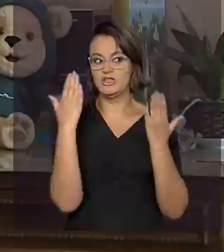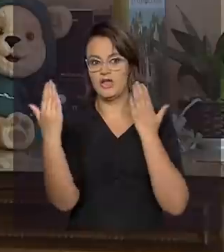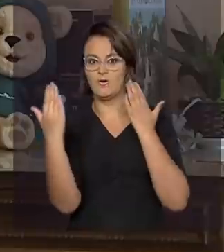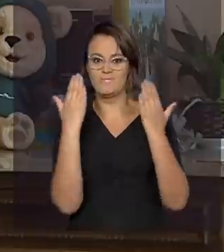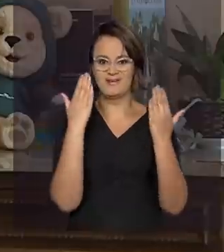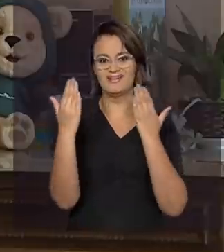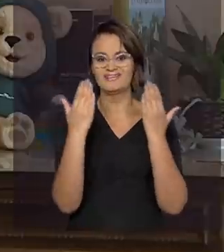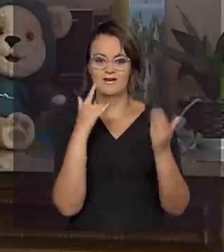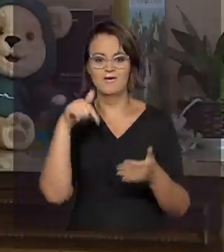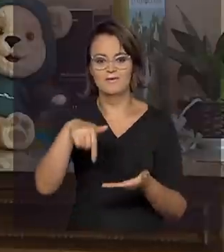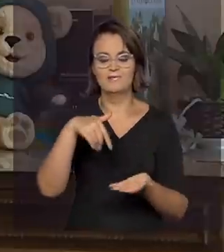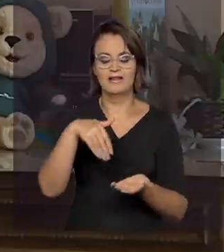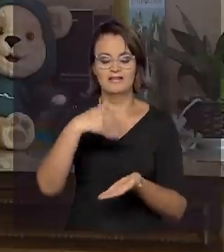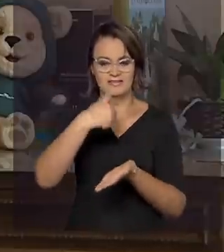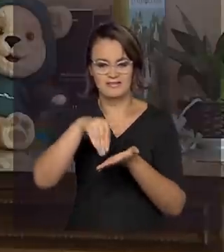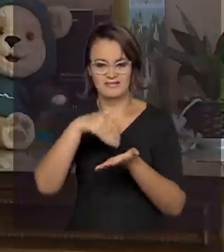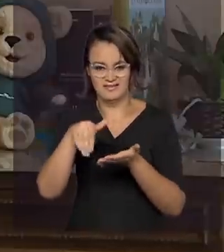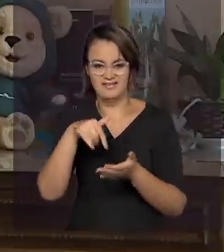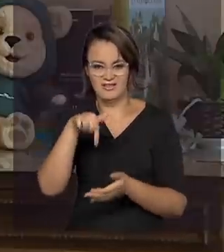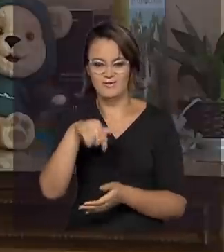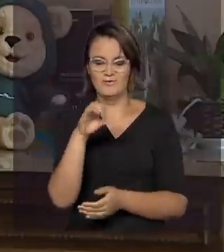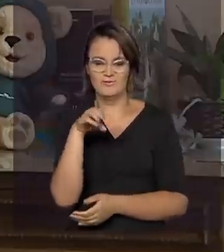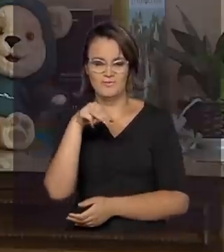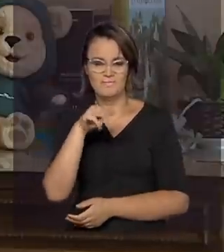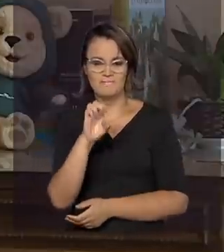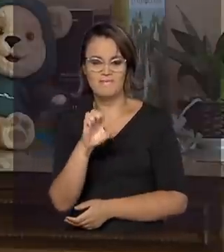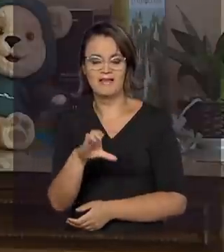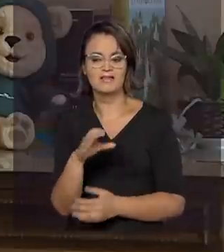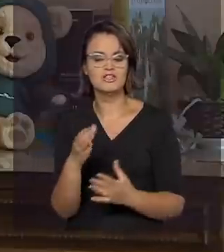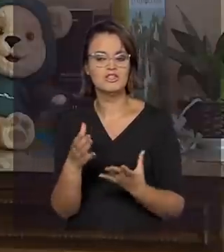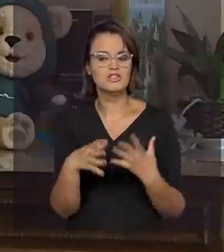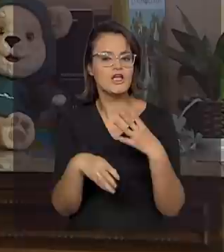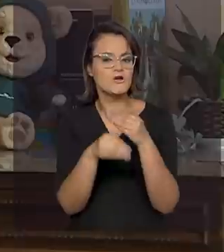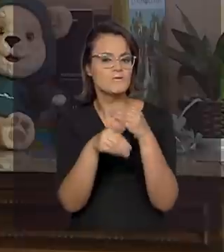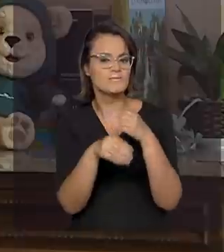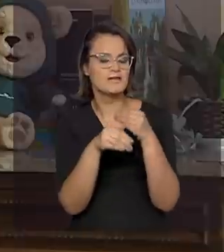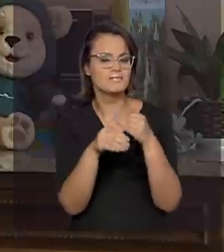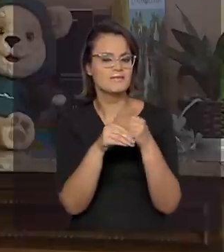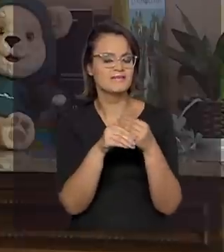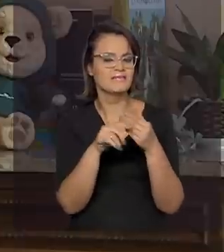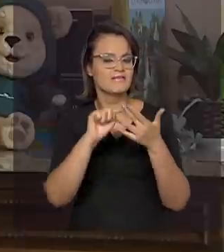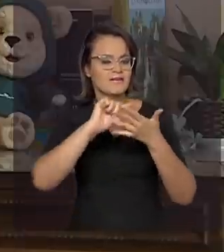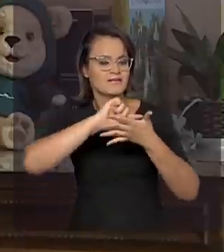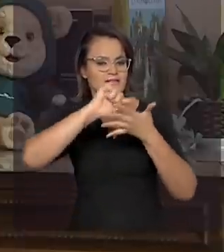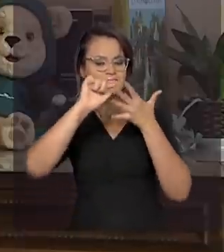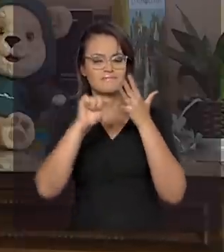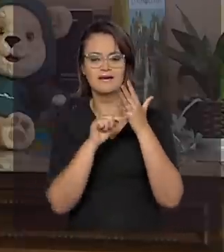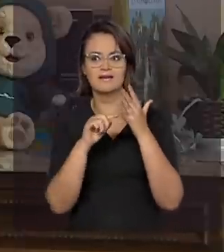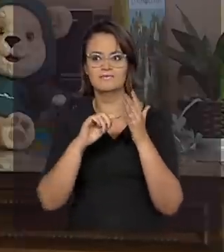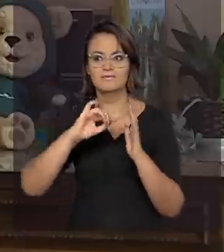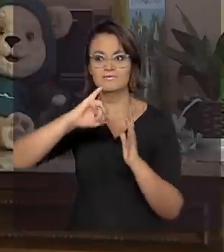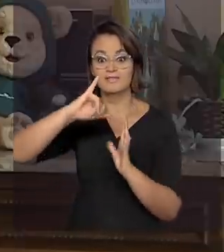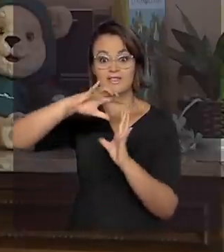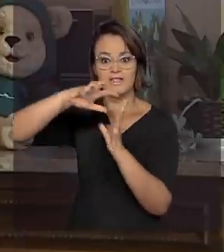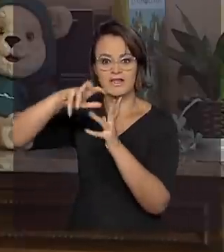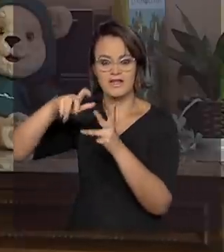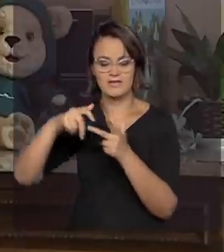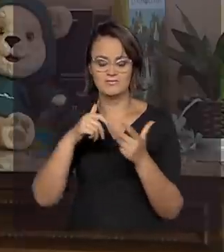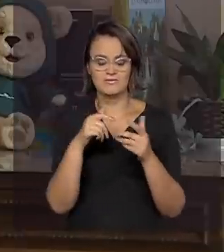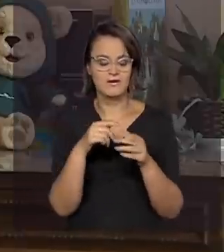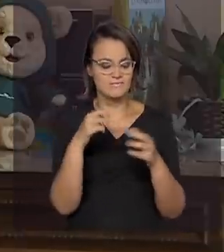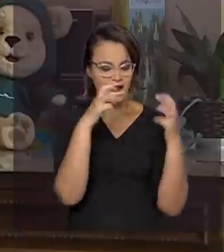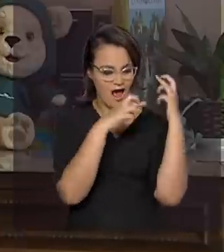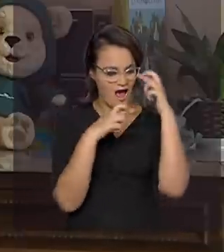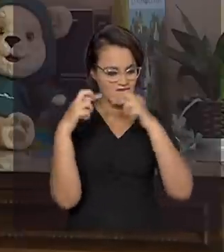aqui da Secretaria de Alfabetização do MEC, queremos incorporar esses parâmetros internacionais no monitoramento